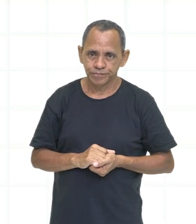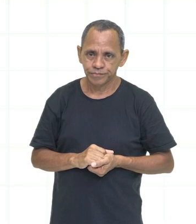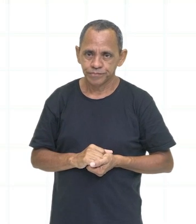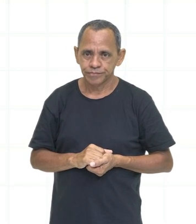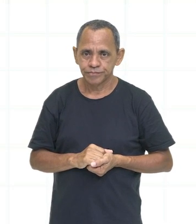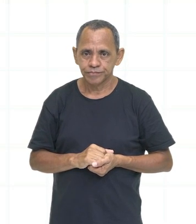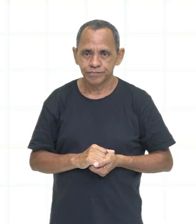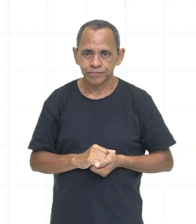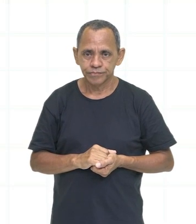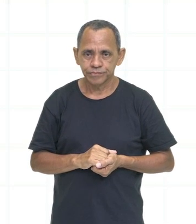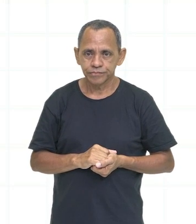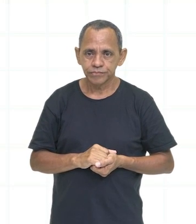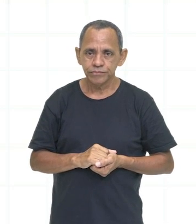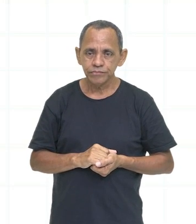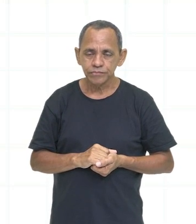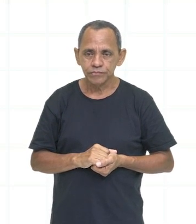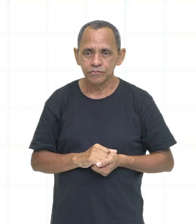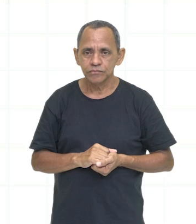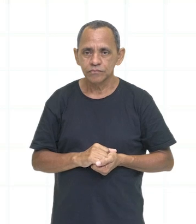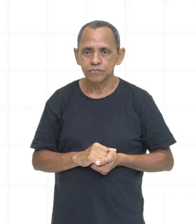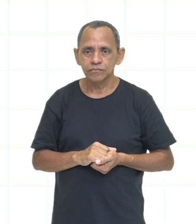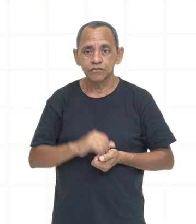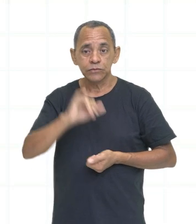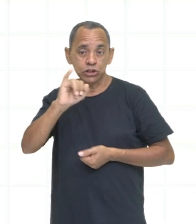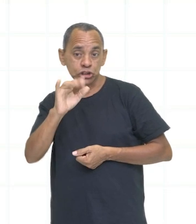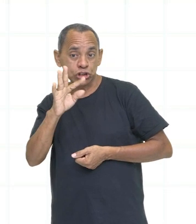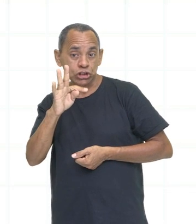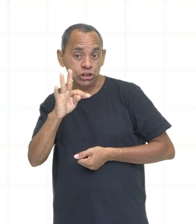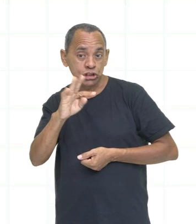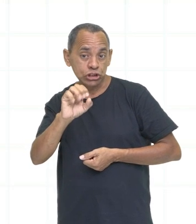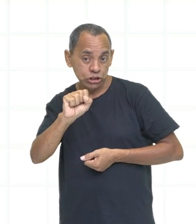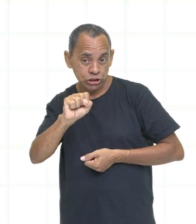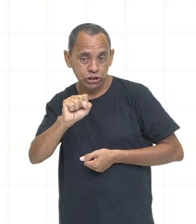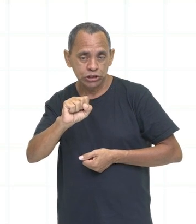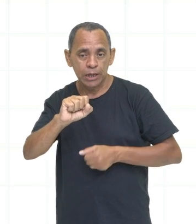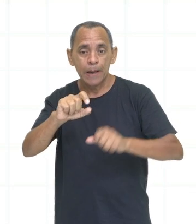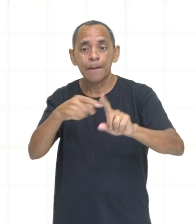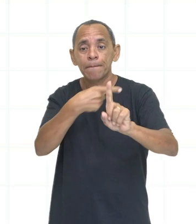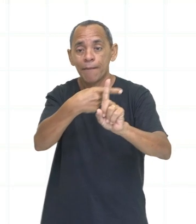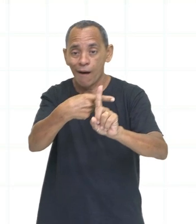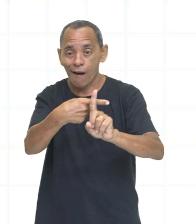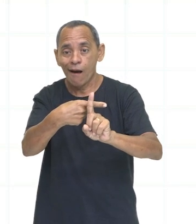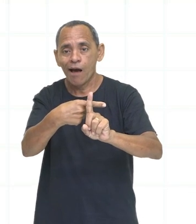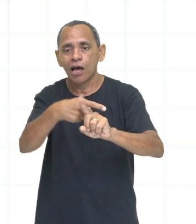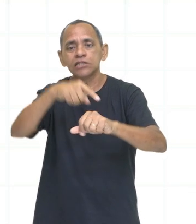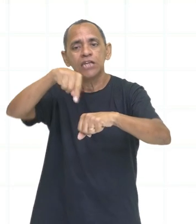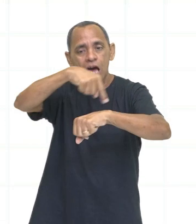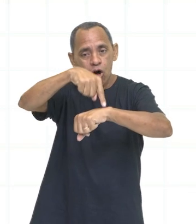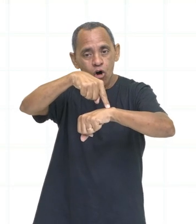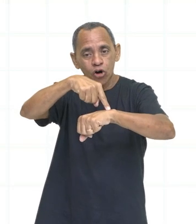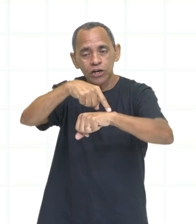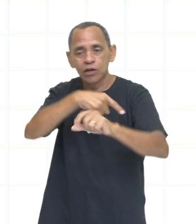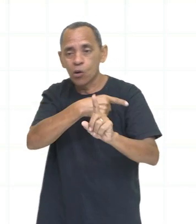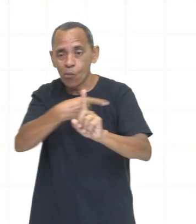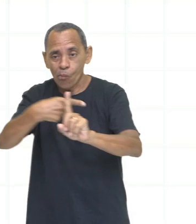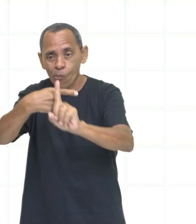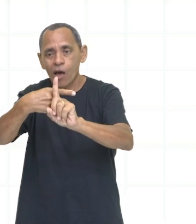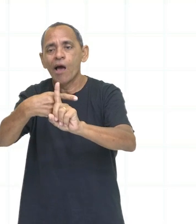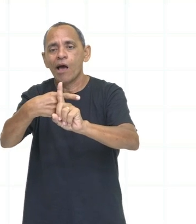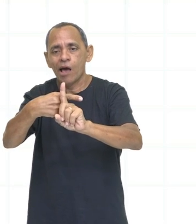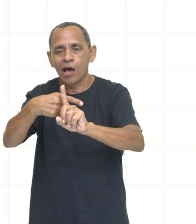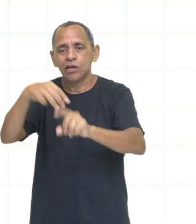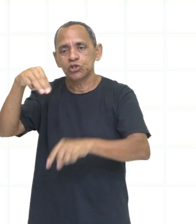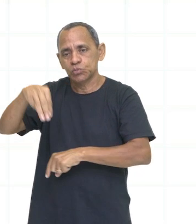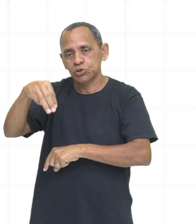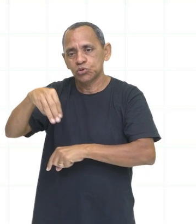it's mais hora mais minutos, tá certo? It's hora mais